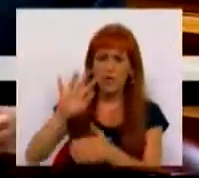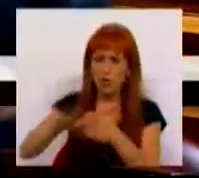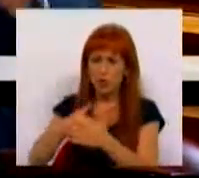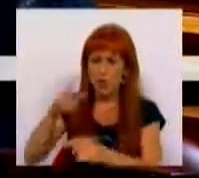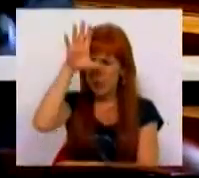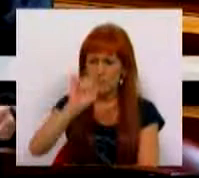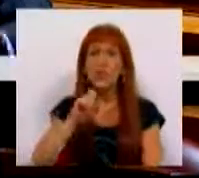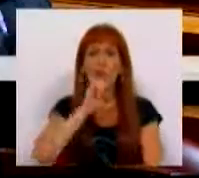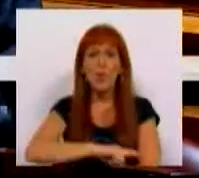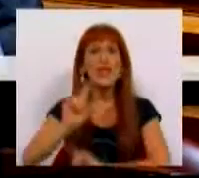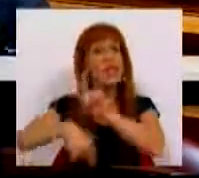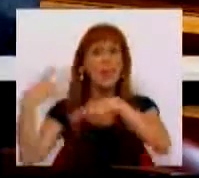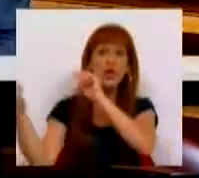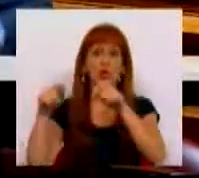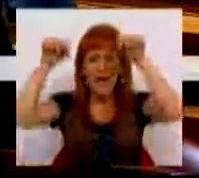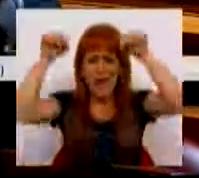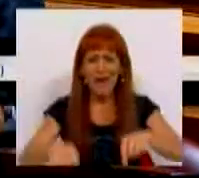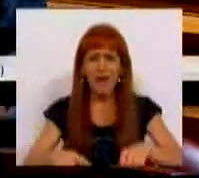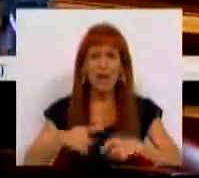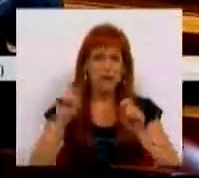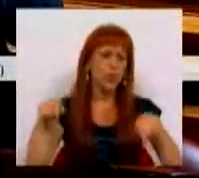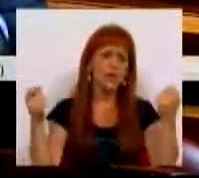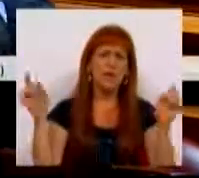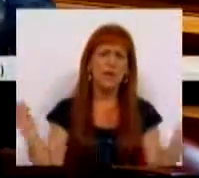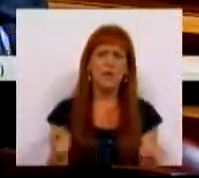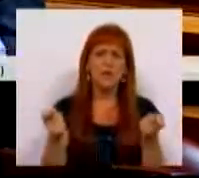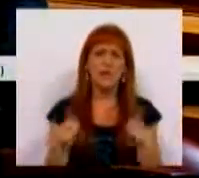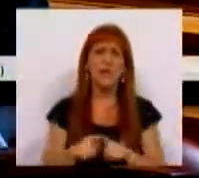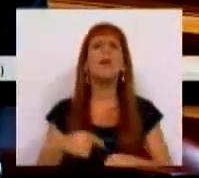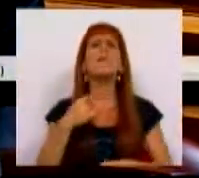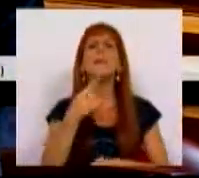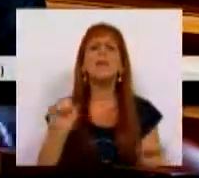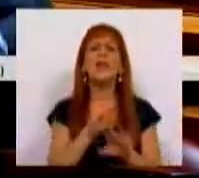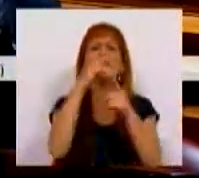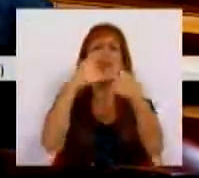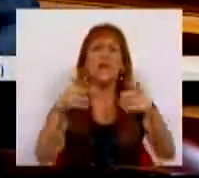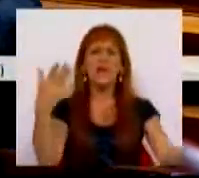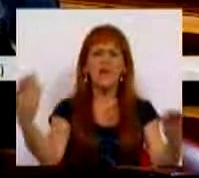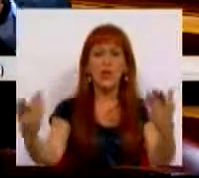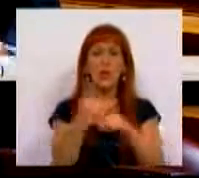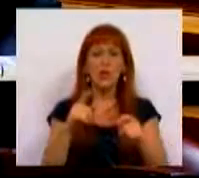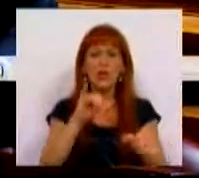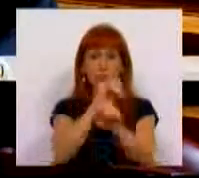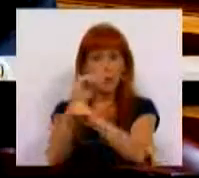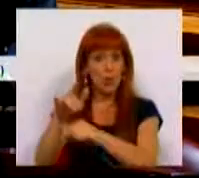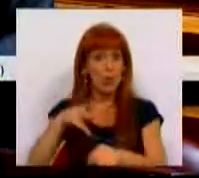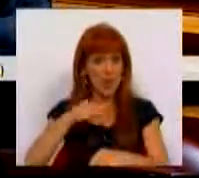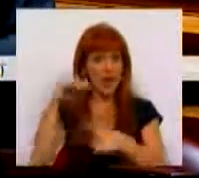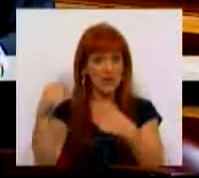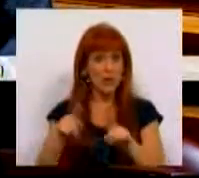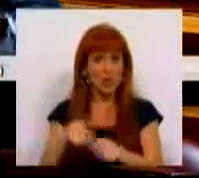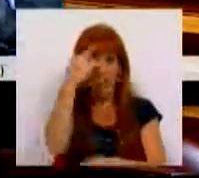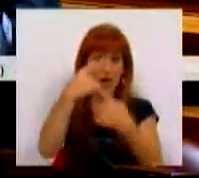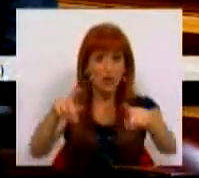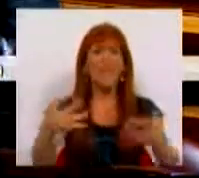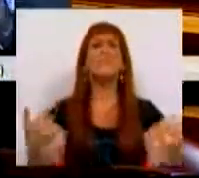programa de governo e podemos depois discuti-lo aqui, durante a campanha, para se verem com clareza as diferenças. Porque há pluralidade no Partido Socialista, há